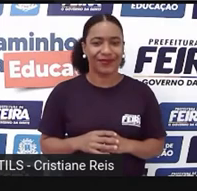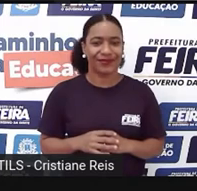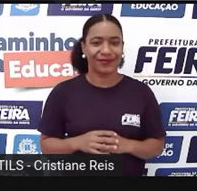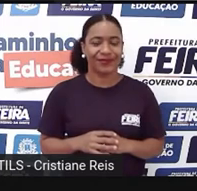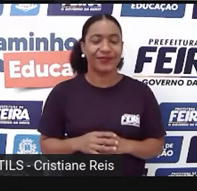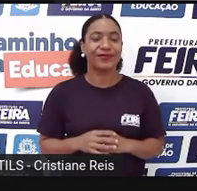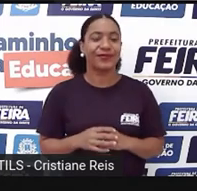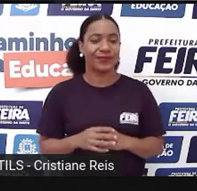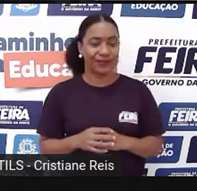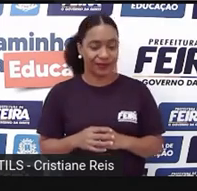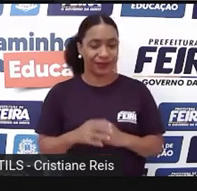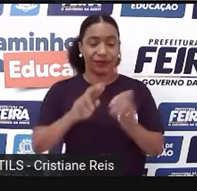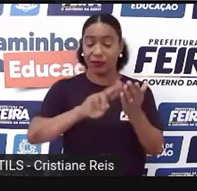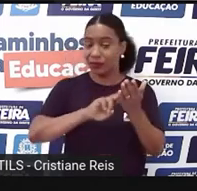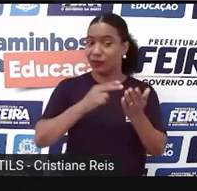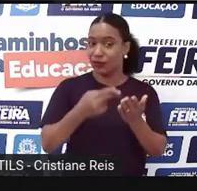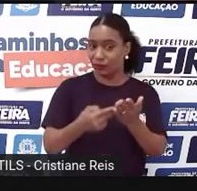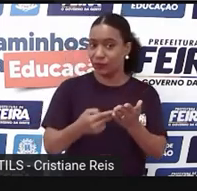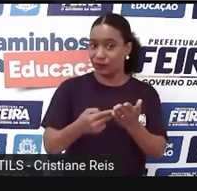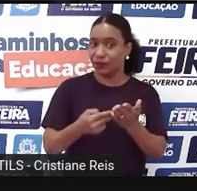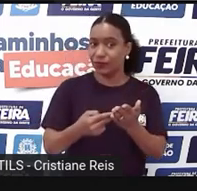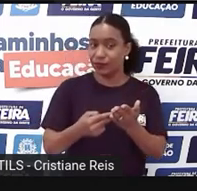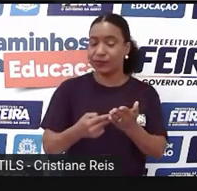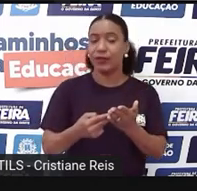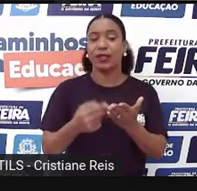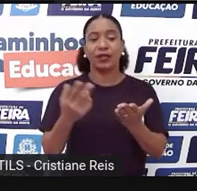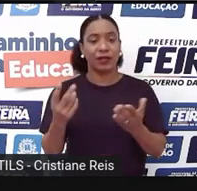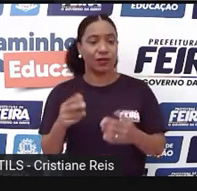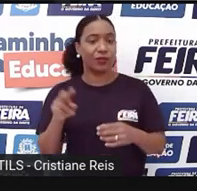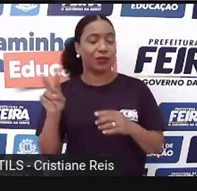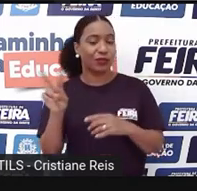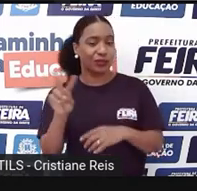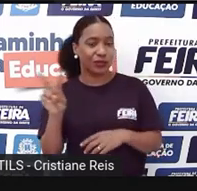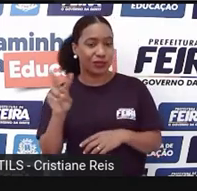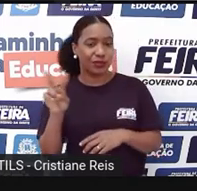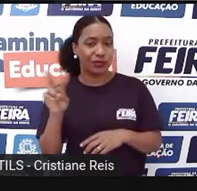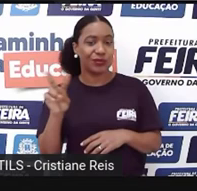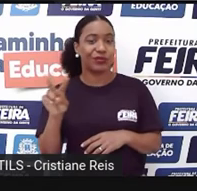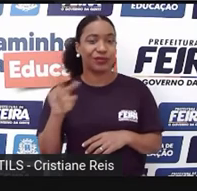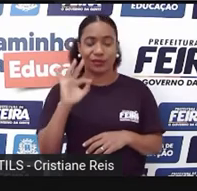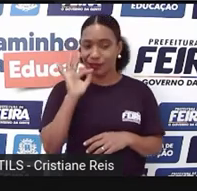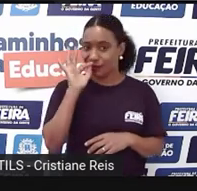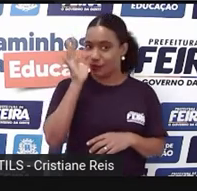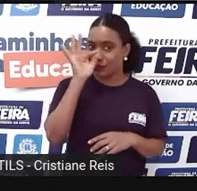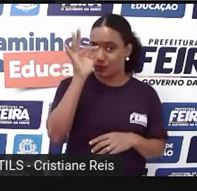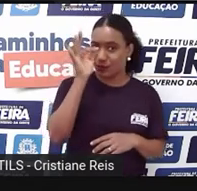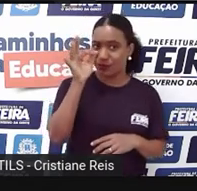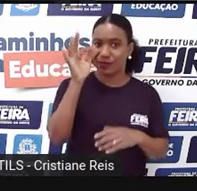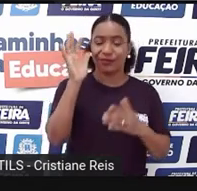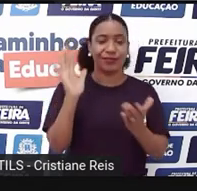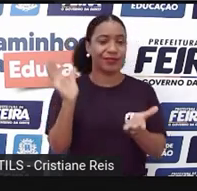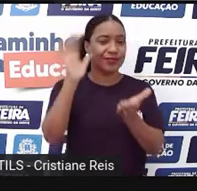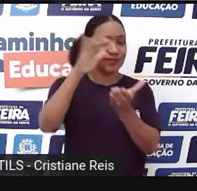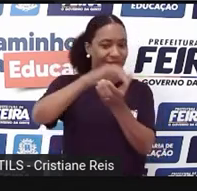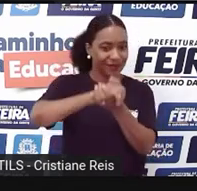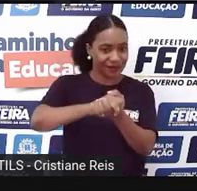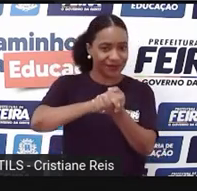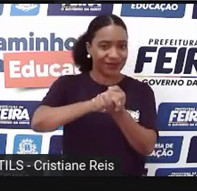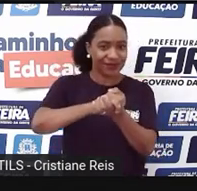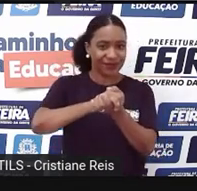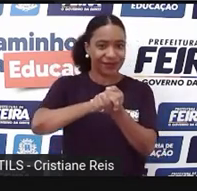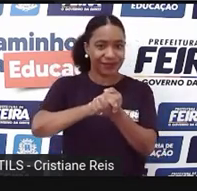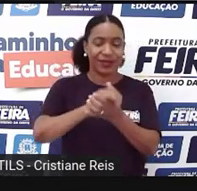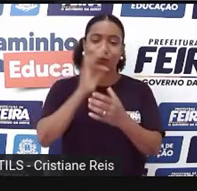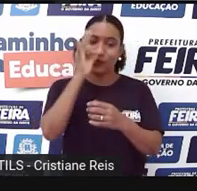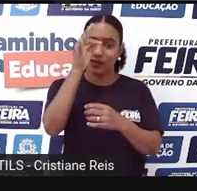Eles estarão Porque é uma ação Futura Celebrando O seu casamento Quando Você